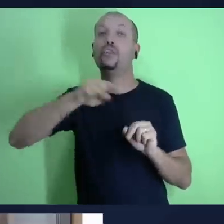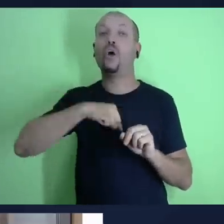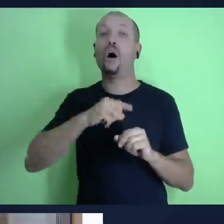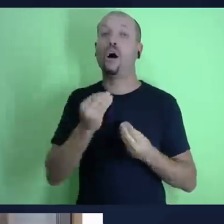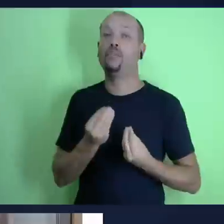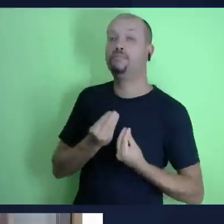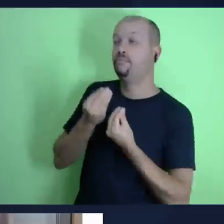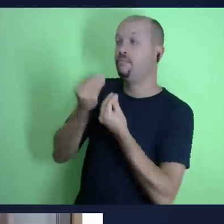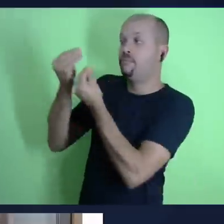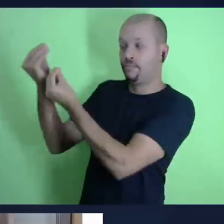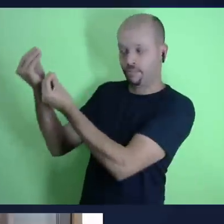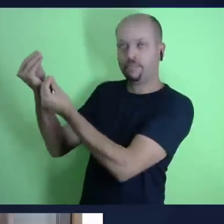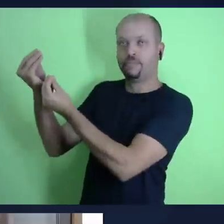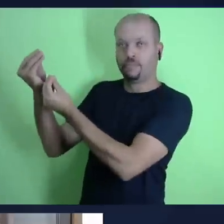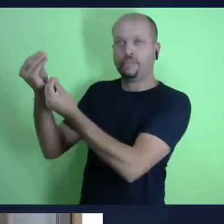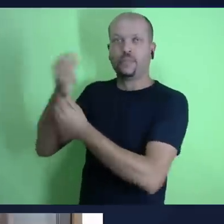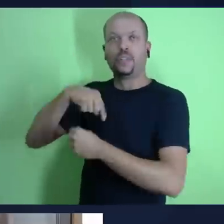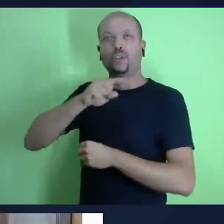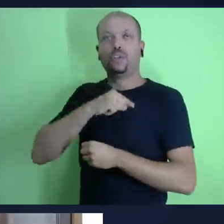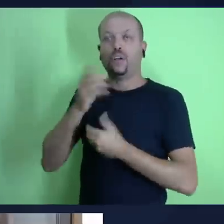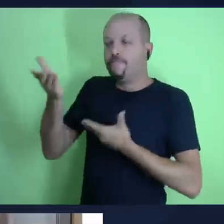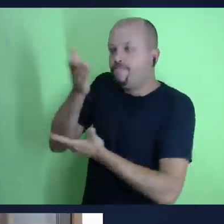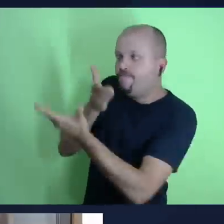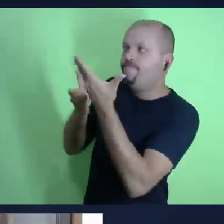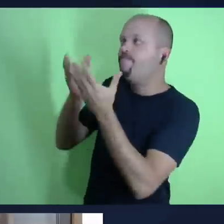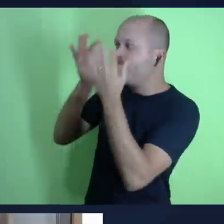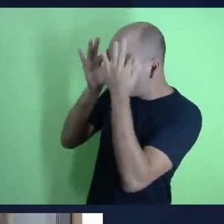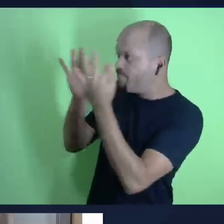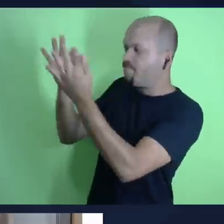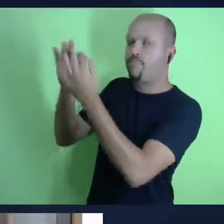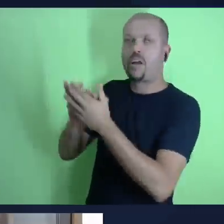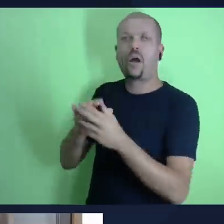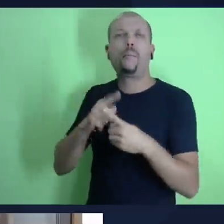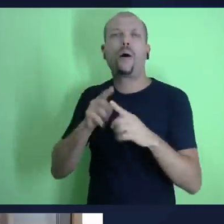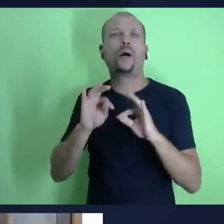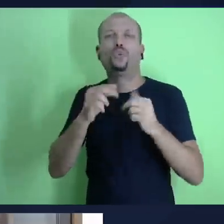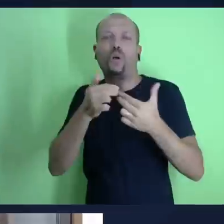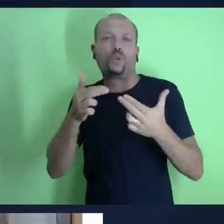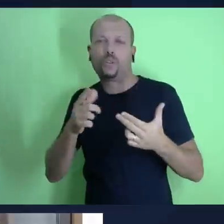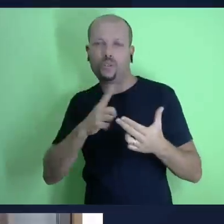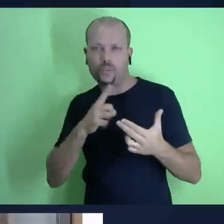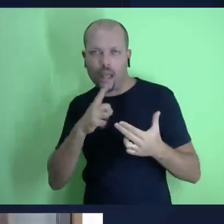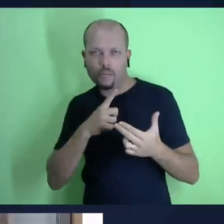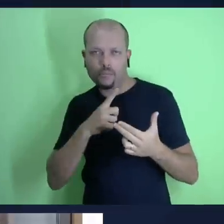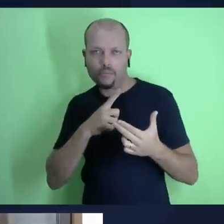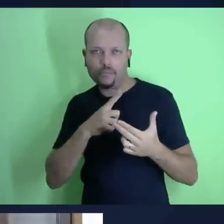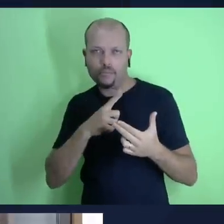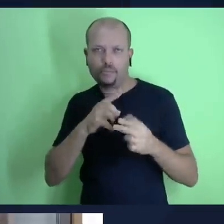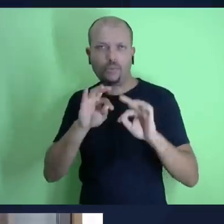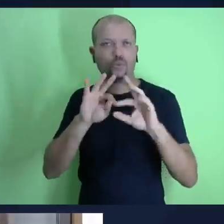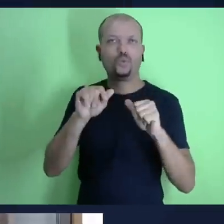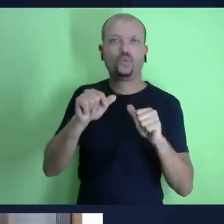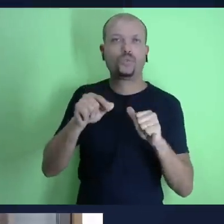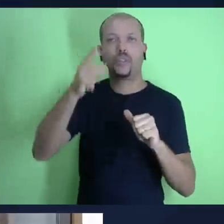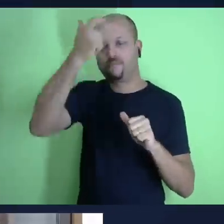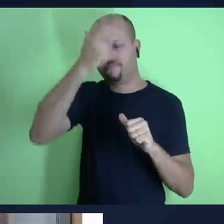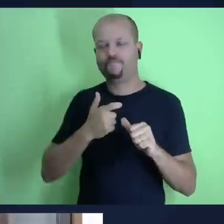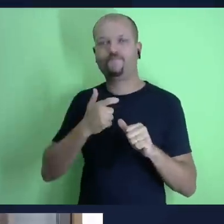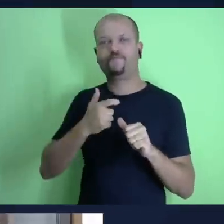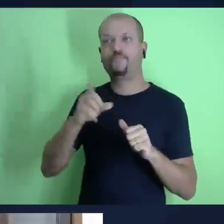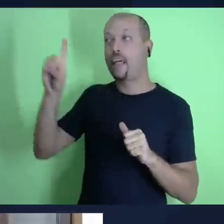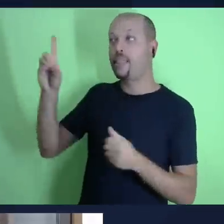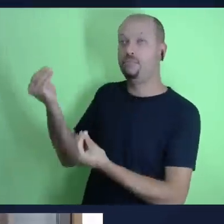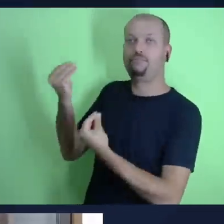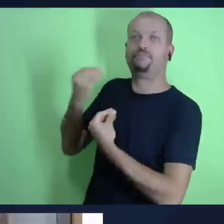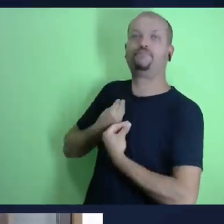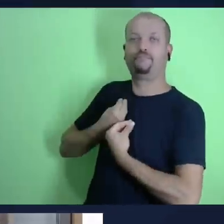sejamos mordomos fiéis com relação ao tempo que ele nos dá cada dia cada hora cada minuto não é aliás é uma